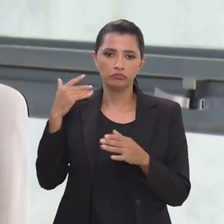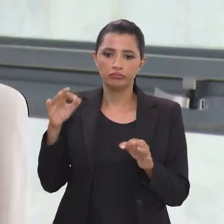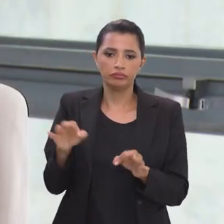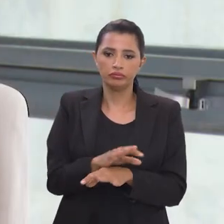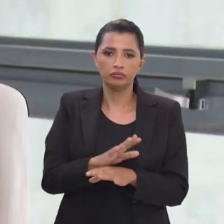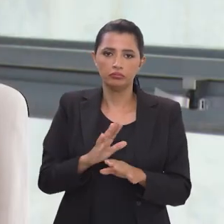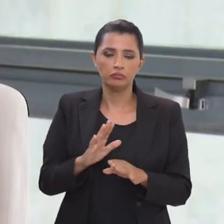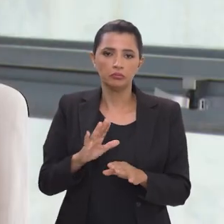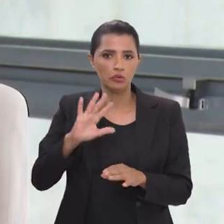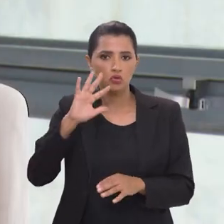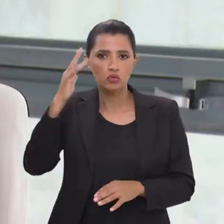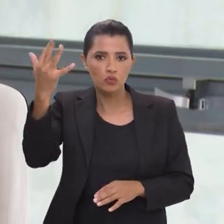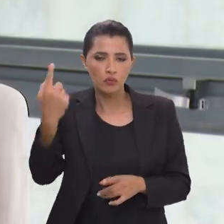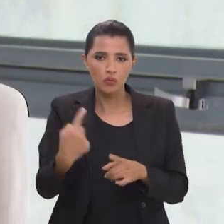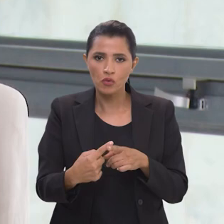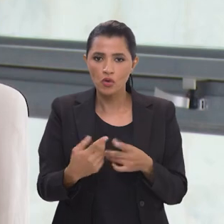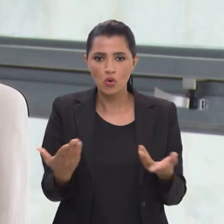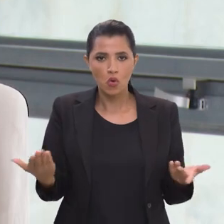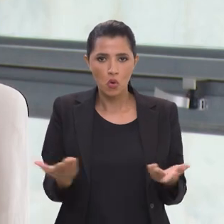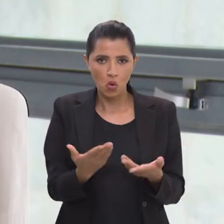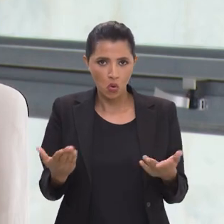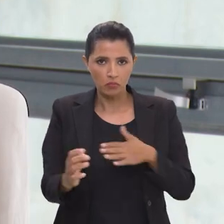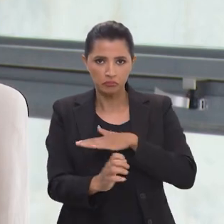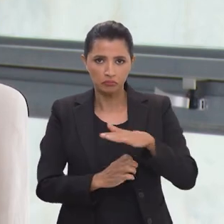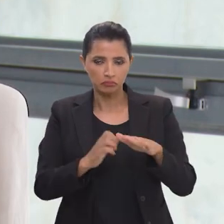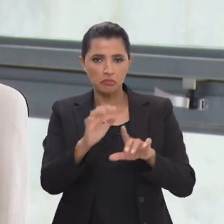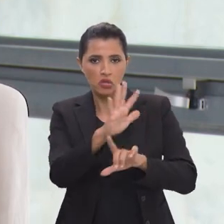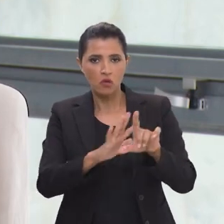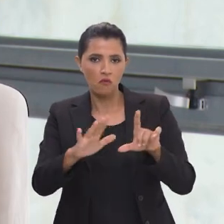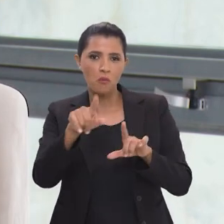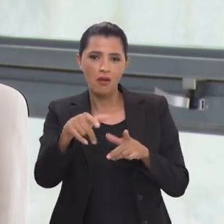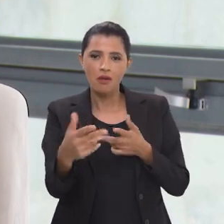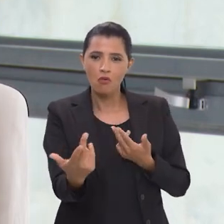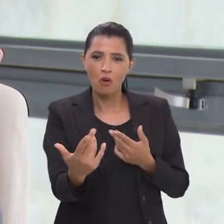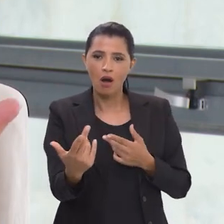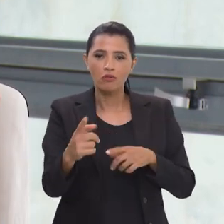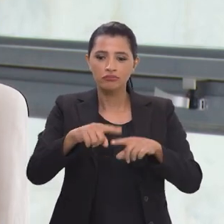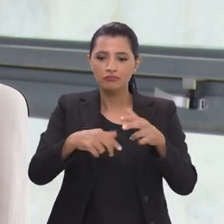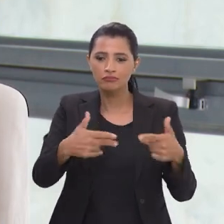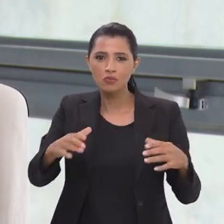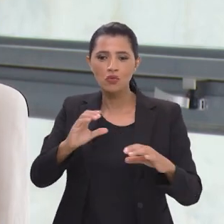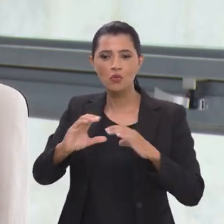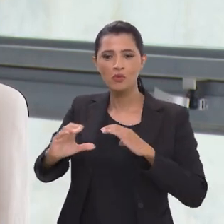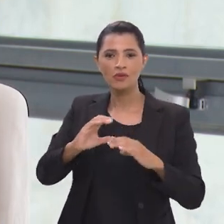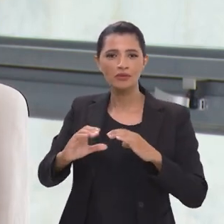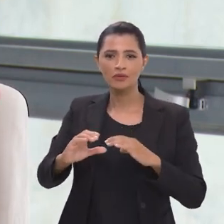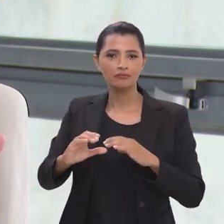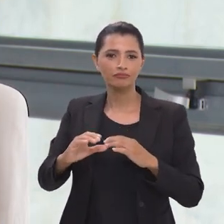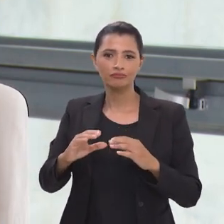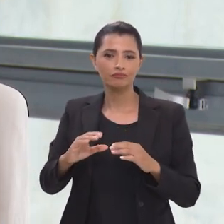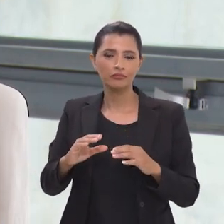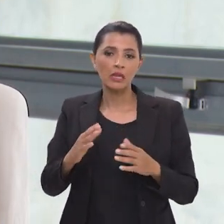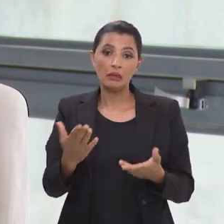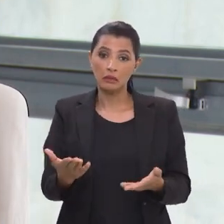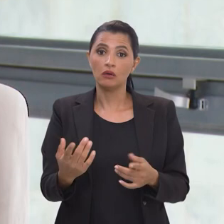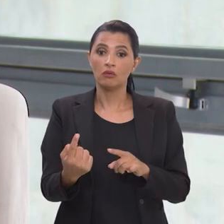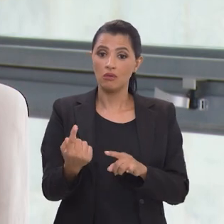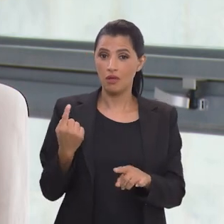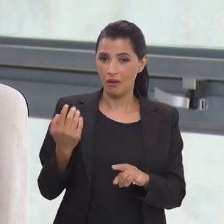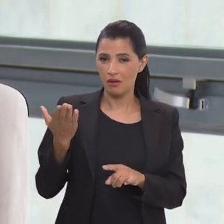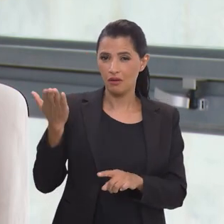a vida resolveu por quê? porque as plataformas hoje são muito mais meios de comunicação do que qualquer outra coisa